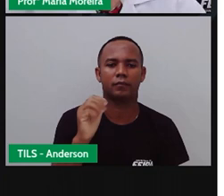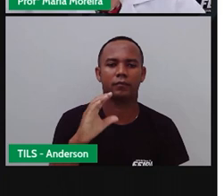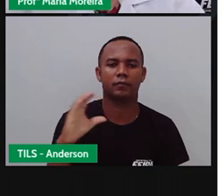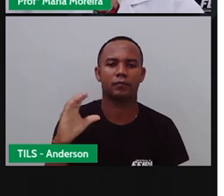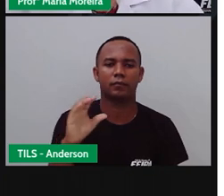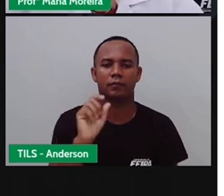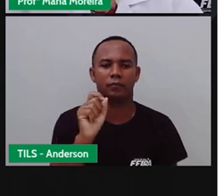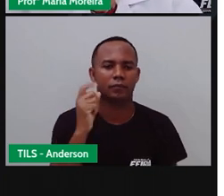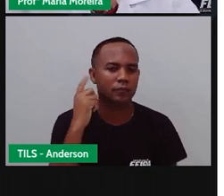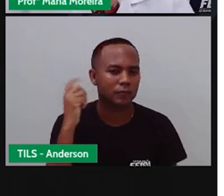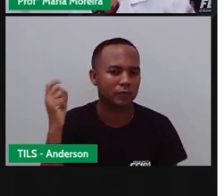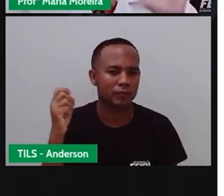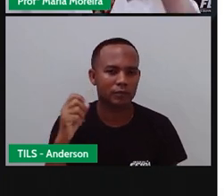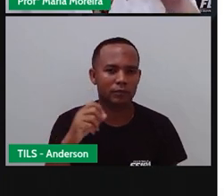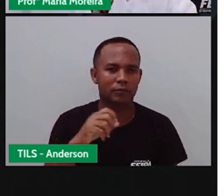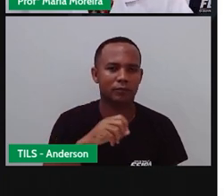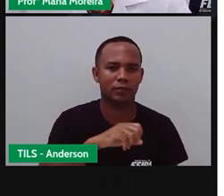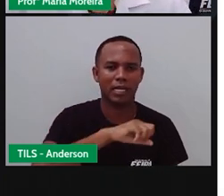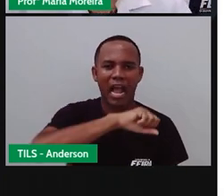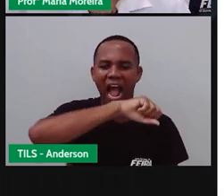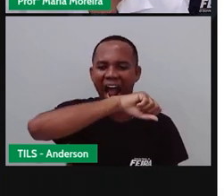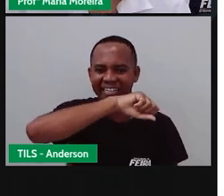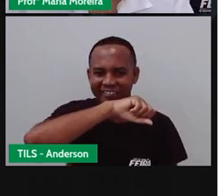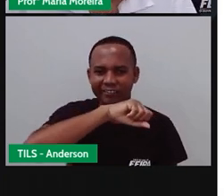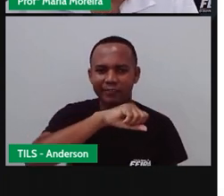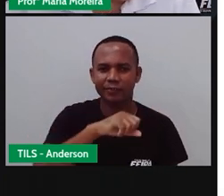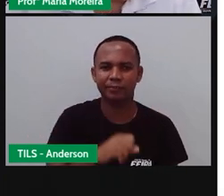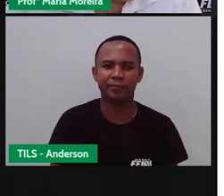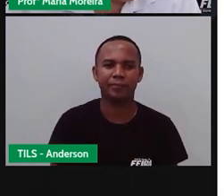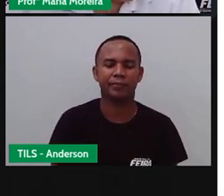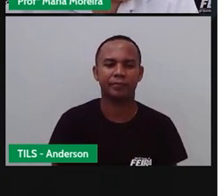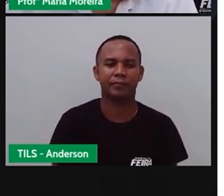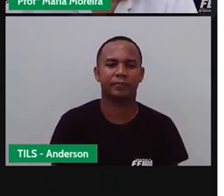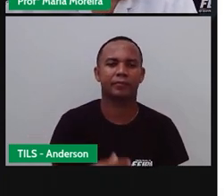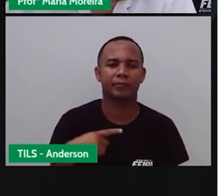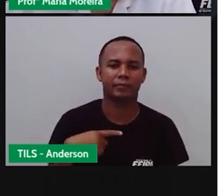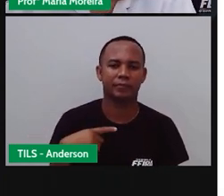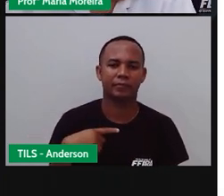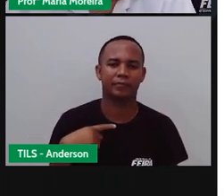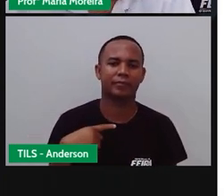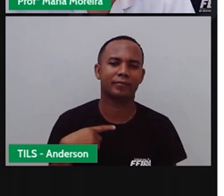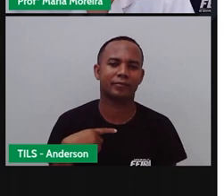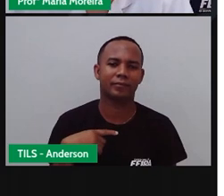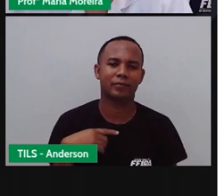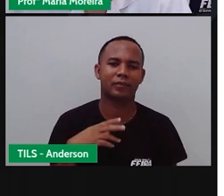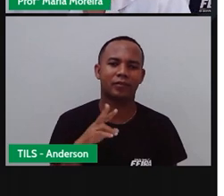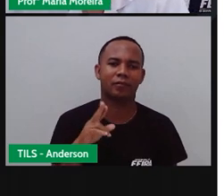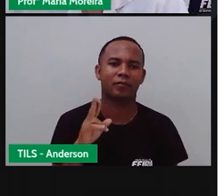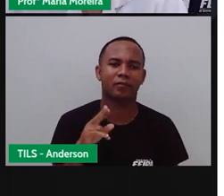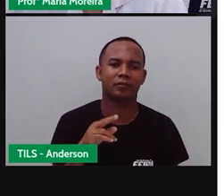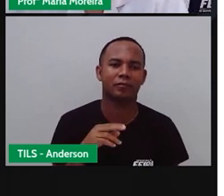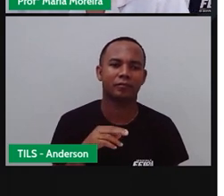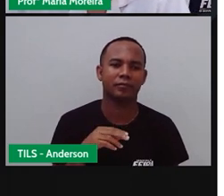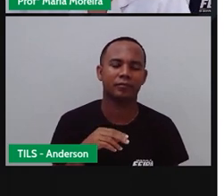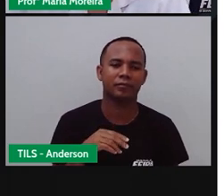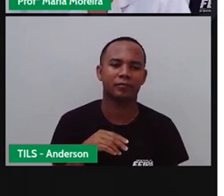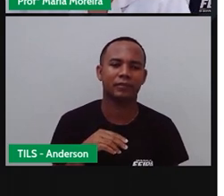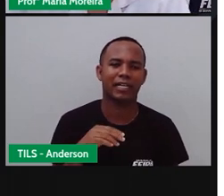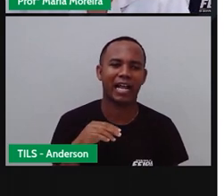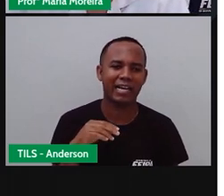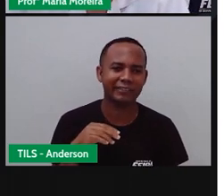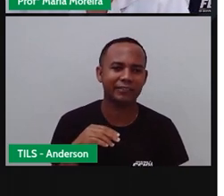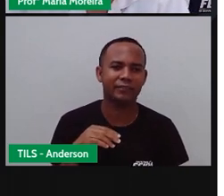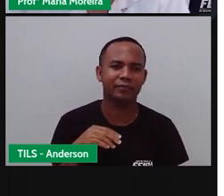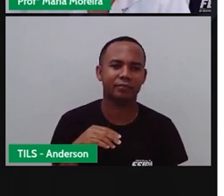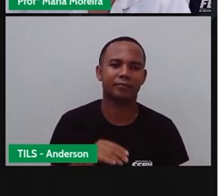mordida, ó. Isso aí aparece muito na turma da Mônica, esse nhac, nhac, com a Magali, porque a Dona